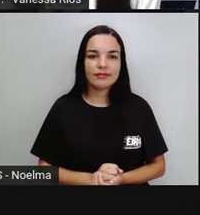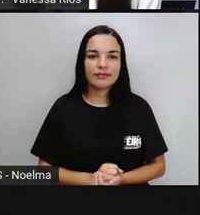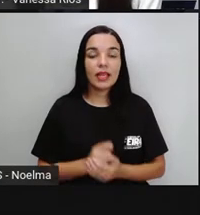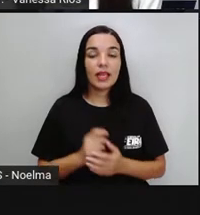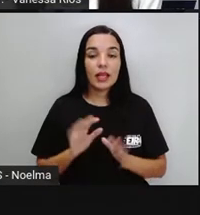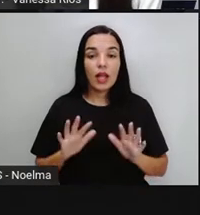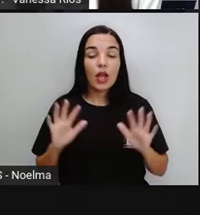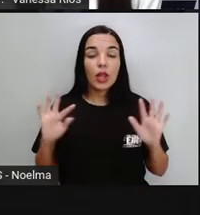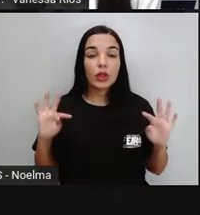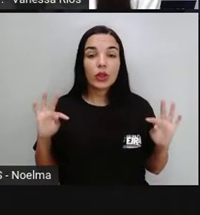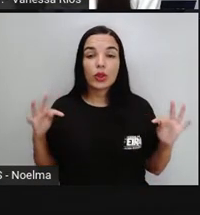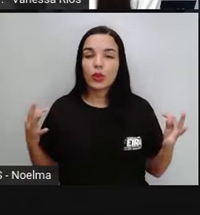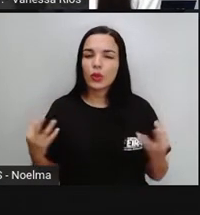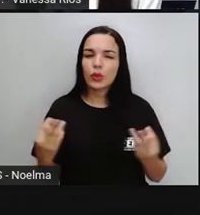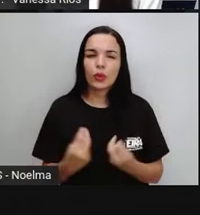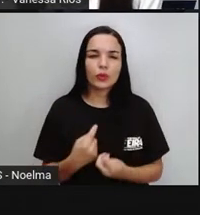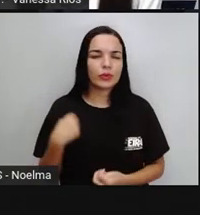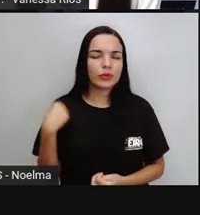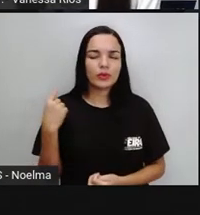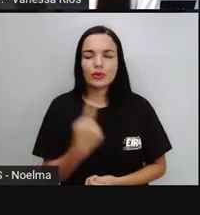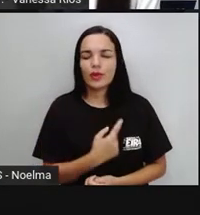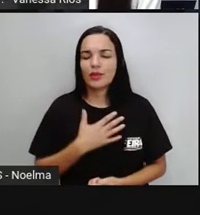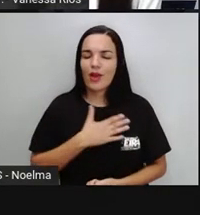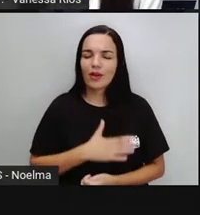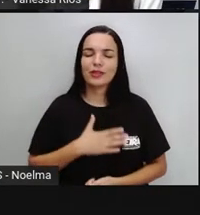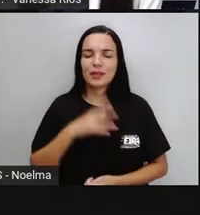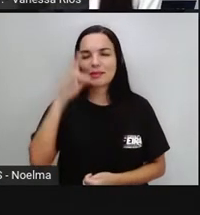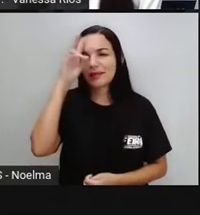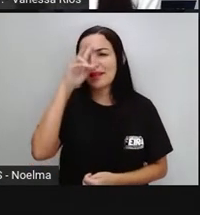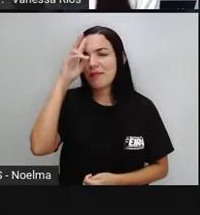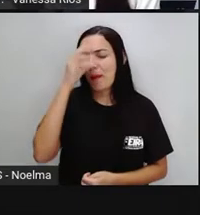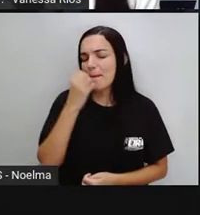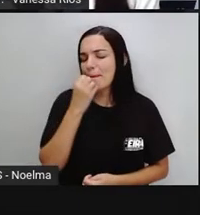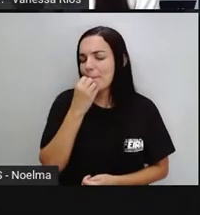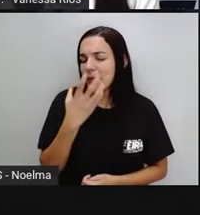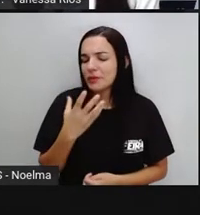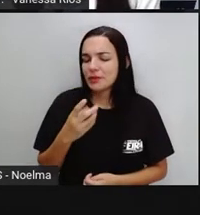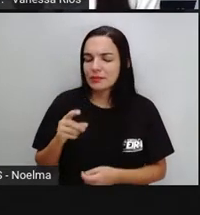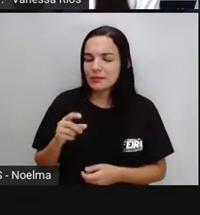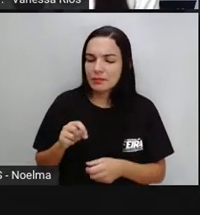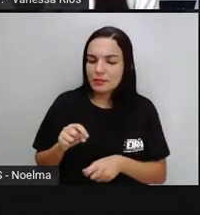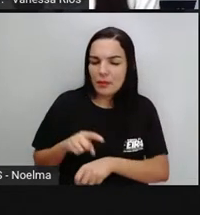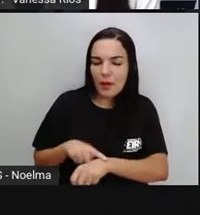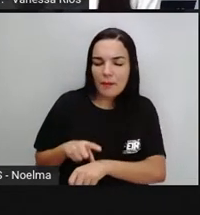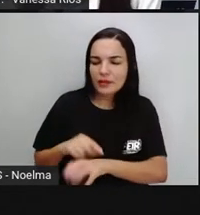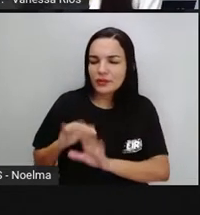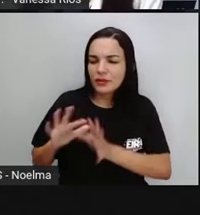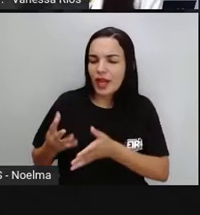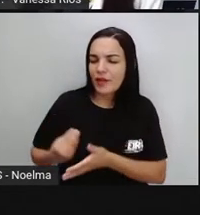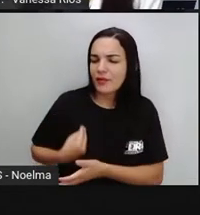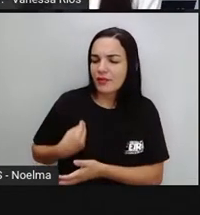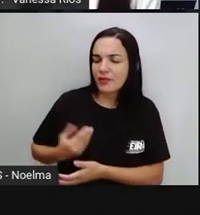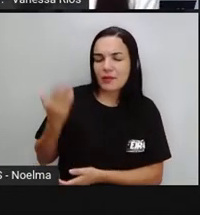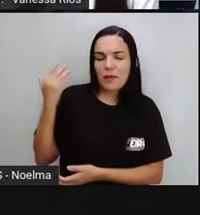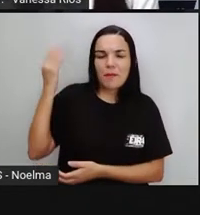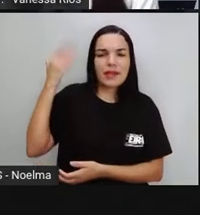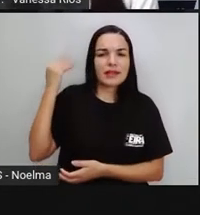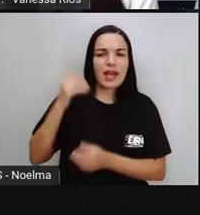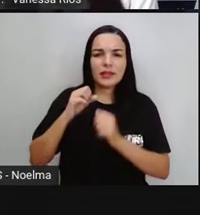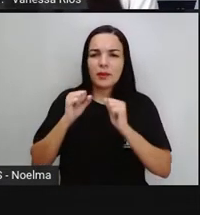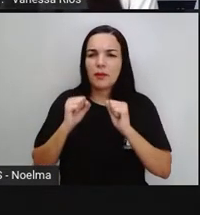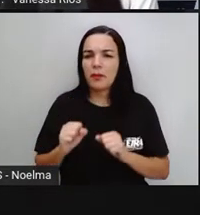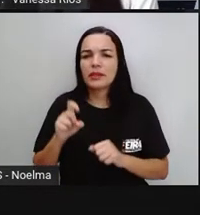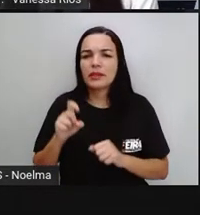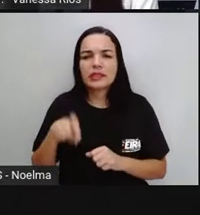Todos nós gostamos de nos lembrar de bons momentos que vivemos no passado. Seja com nossos pais e irmãos, seja